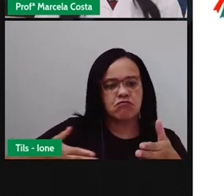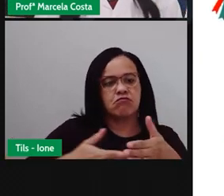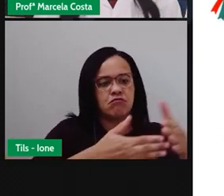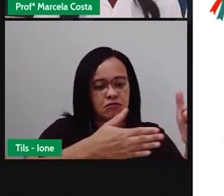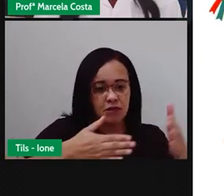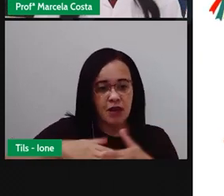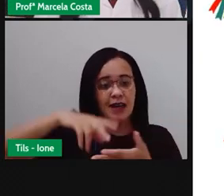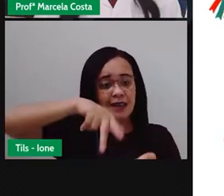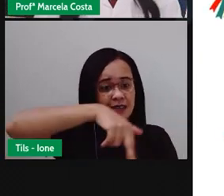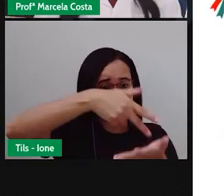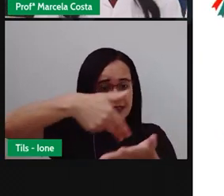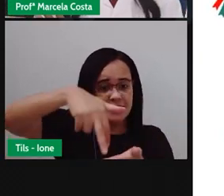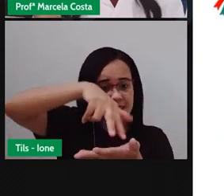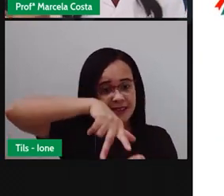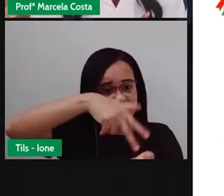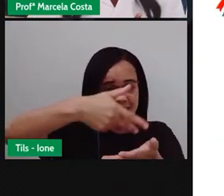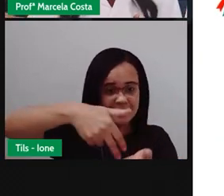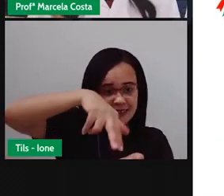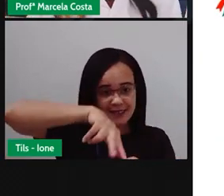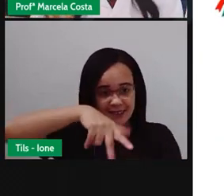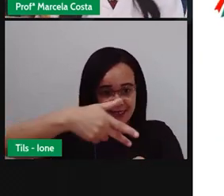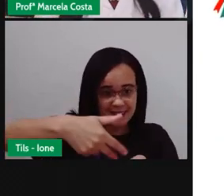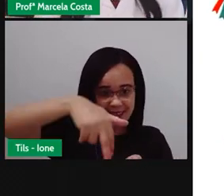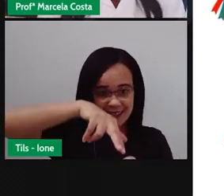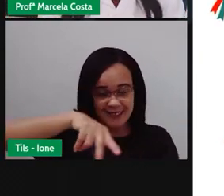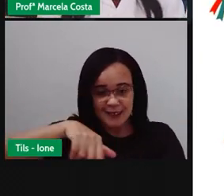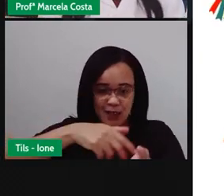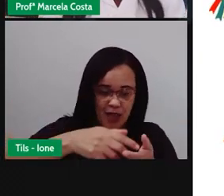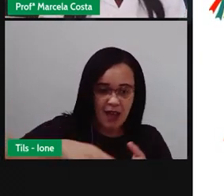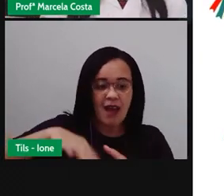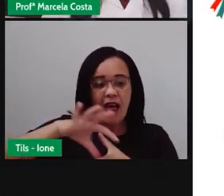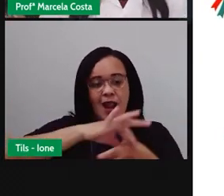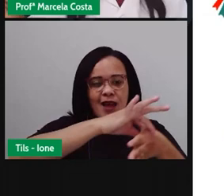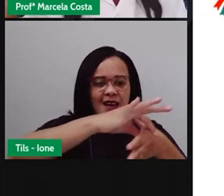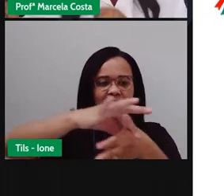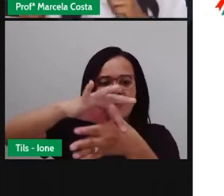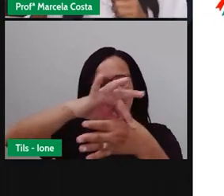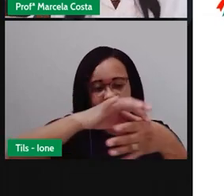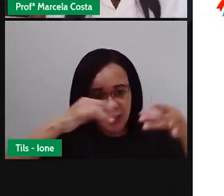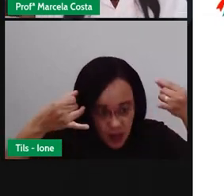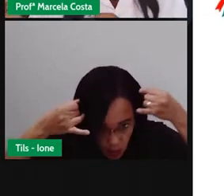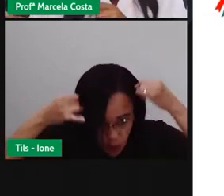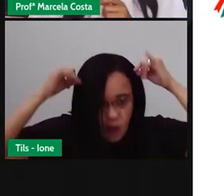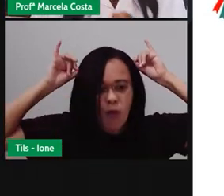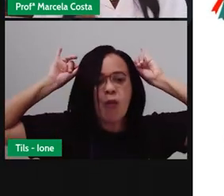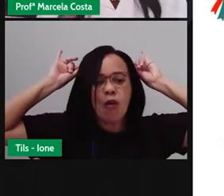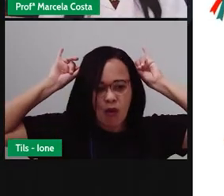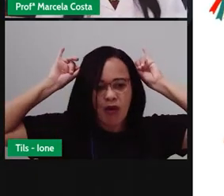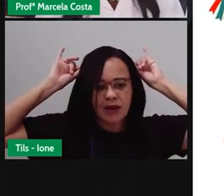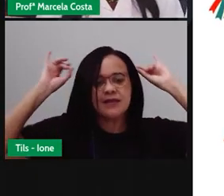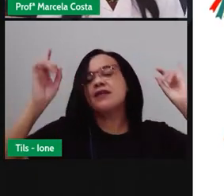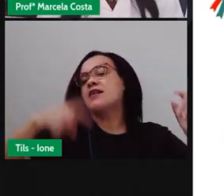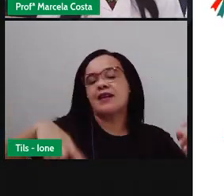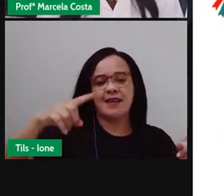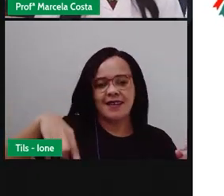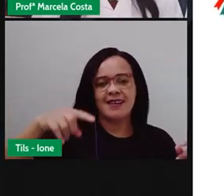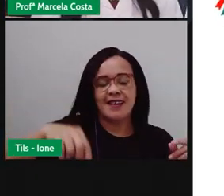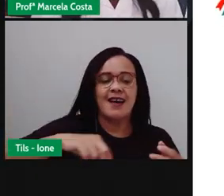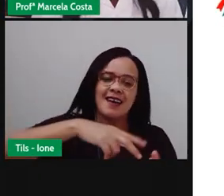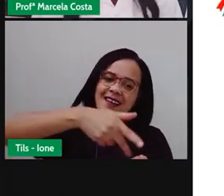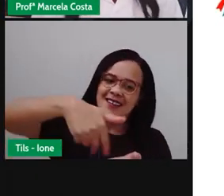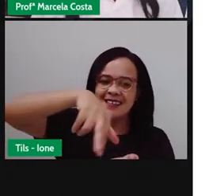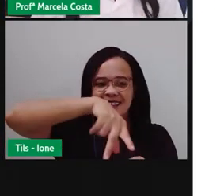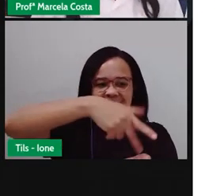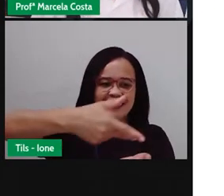fosse... conduzir ali o boi. E aí, eles ensaiam uma dança.